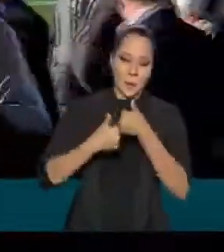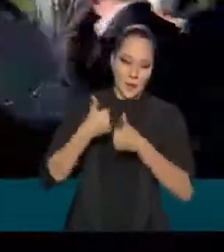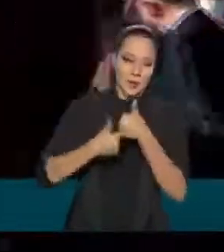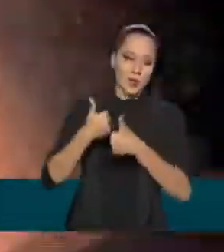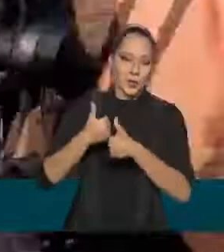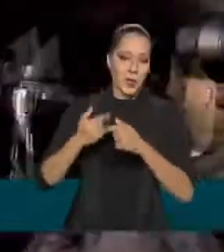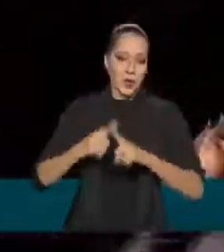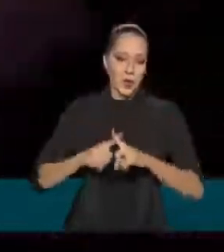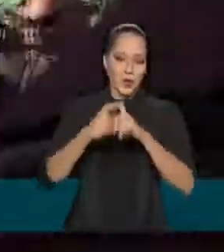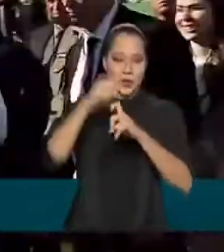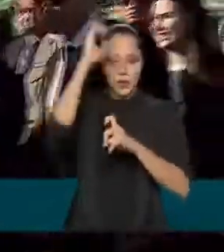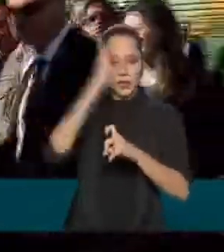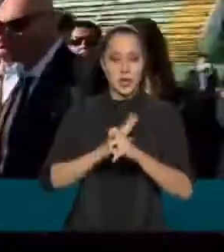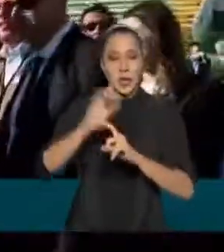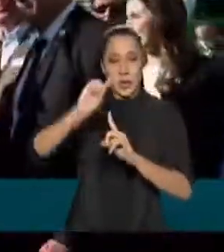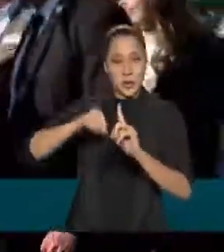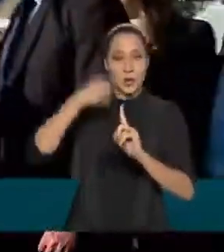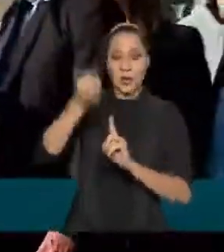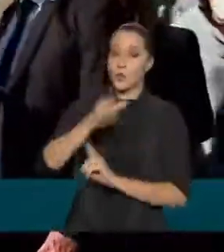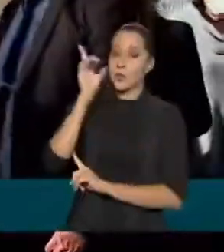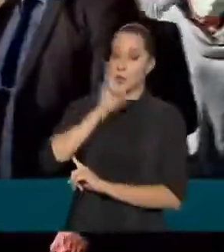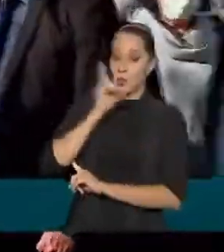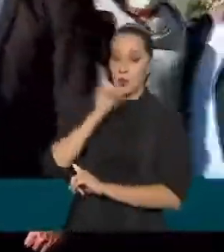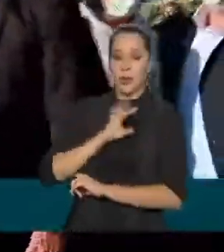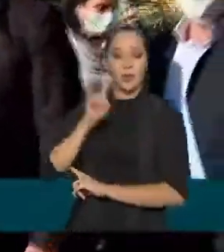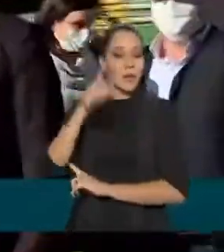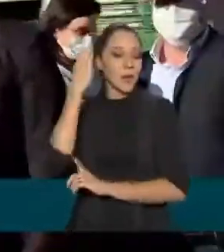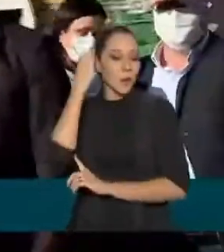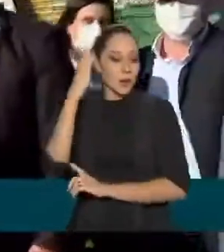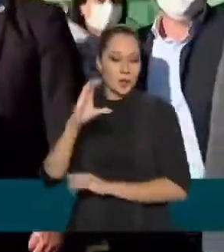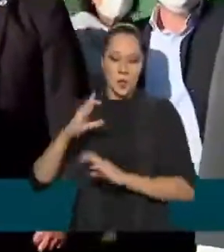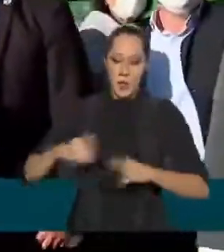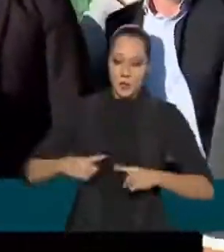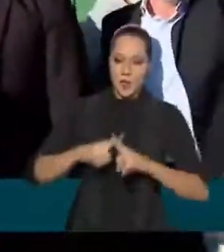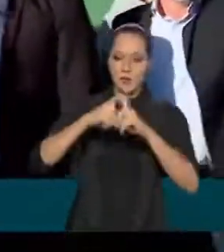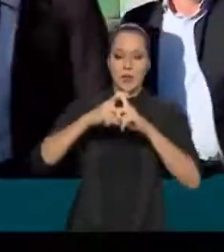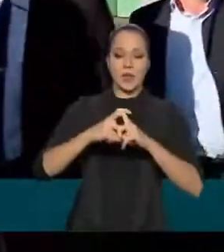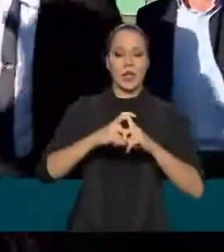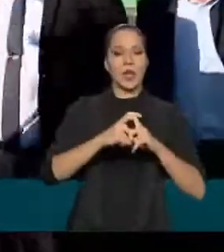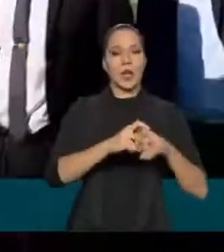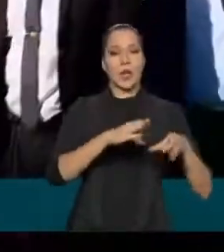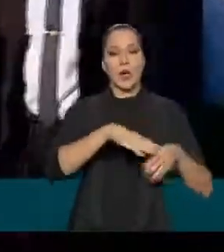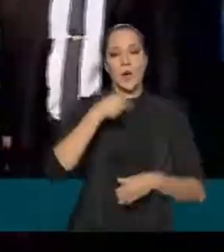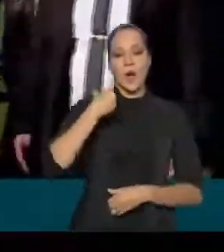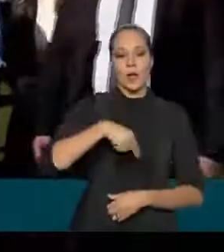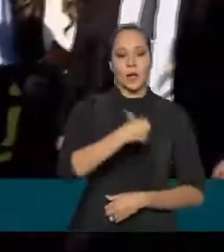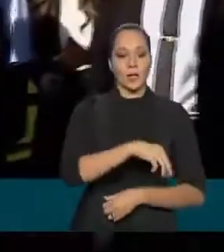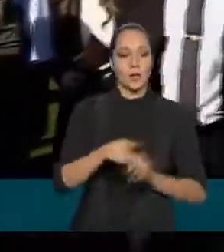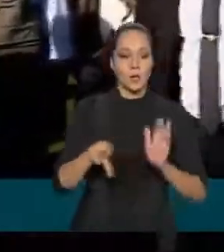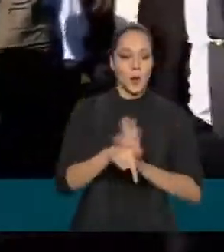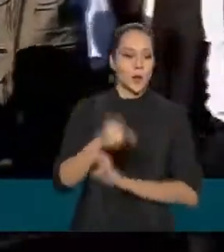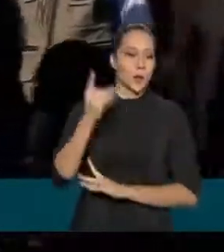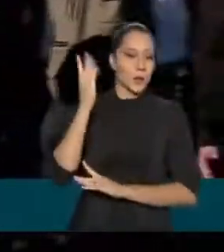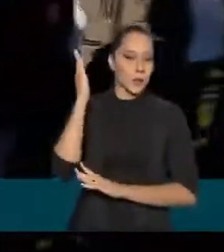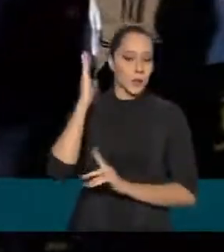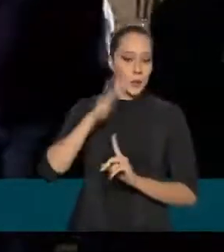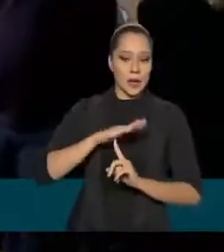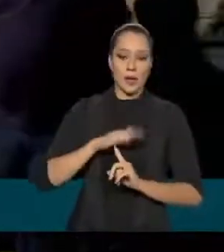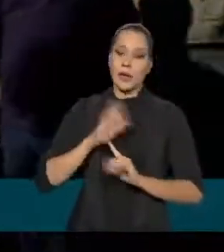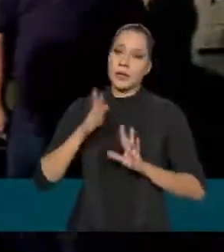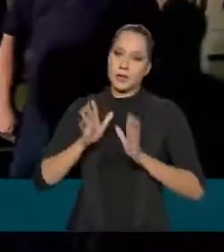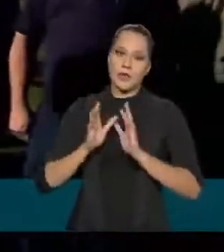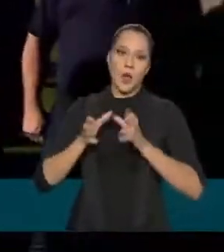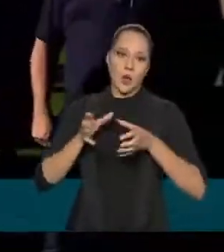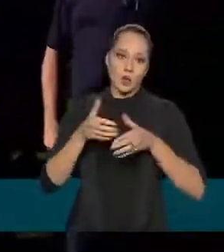Campeonato Brasileiro, no próximo domingo vai até Curitiba para enfrentar o clube atlético paranaense. Então os jogadores já